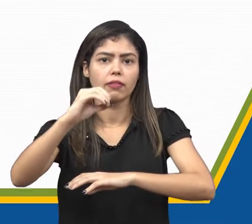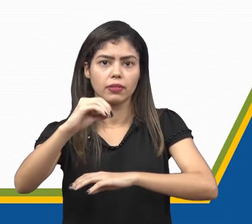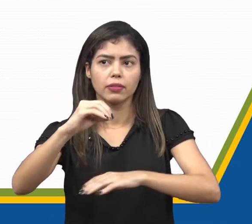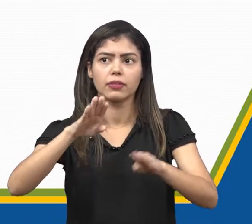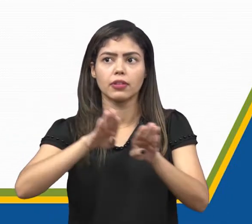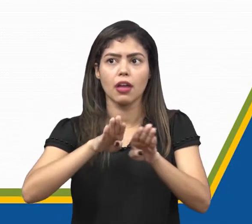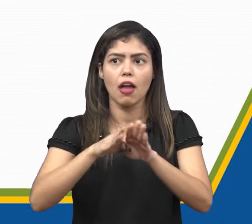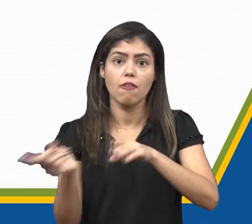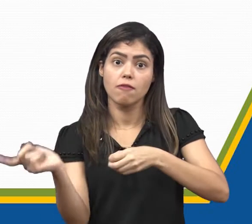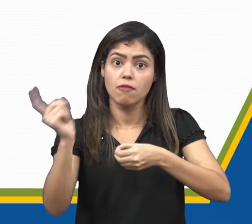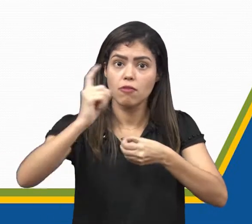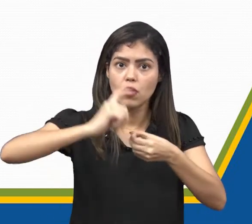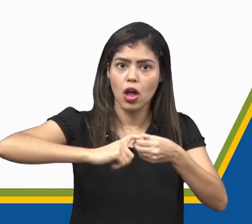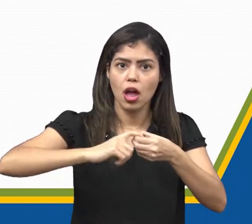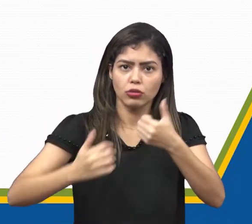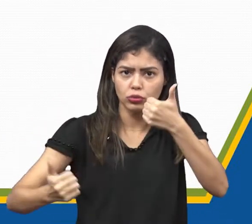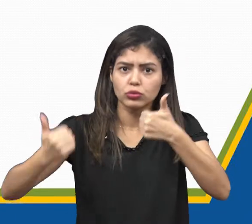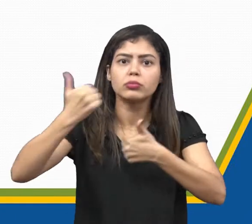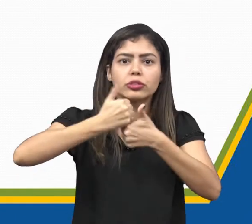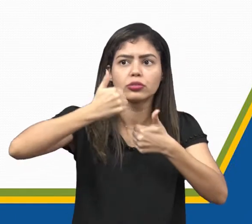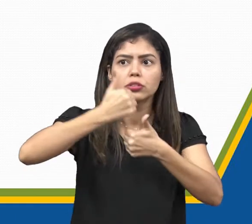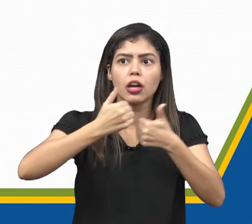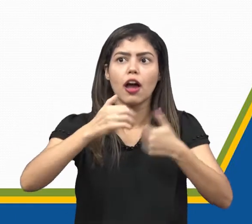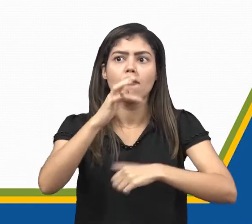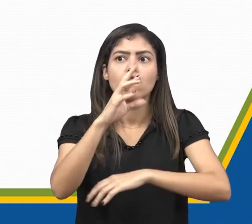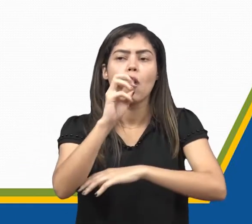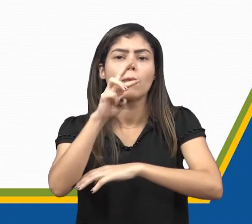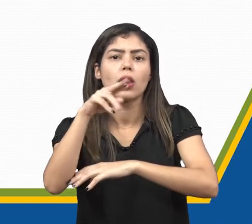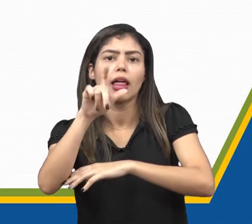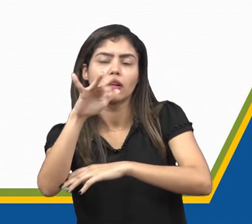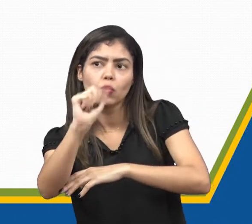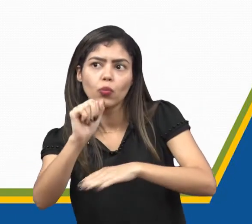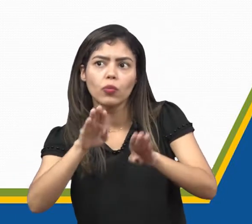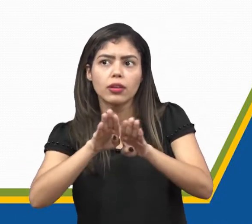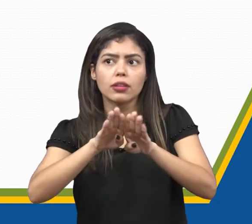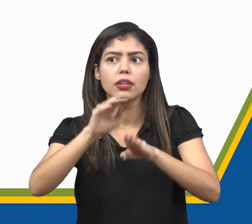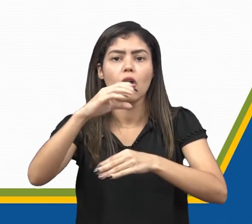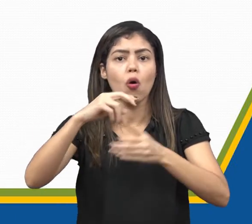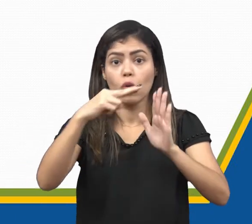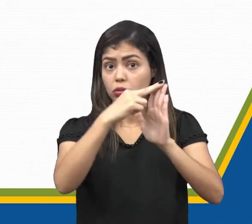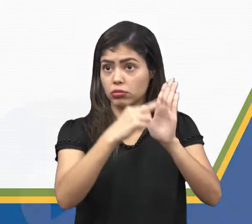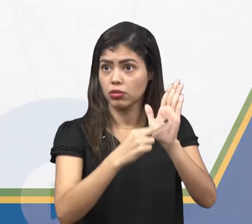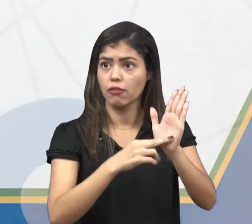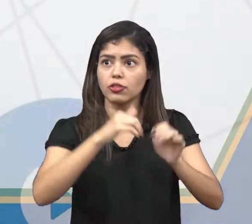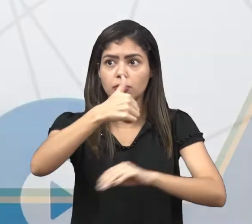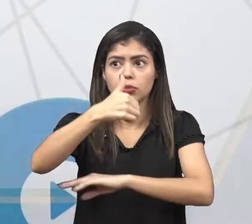1990, veio para substituir o chamado formulário ortográfico de 1943.